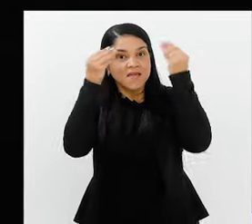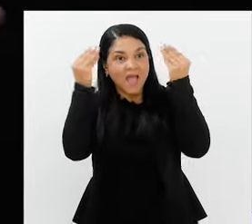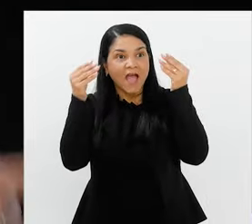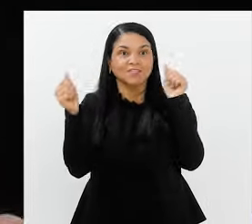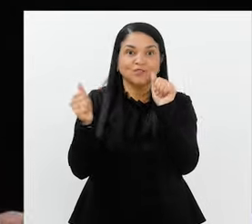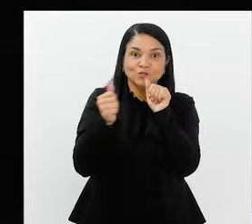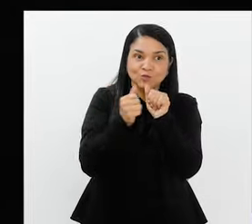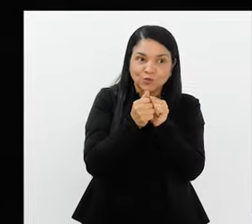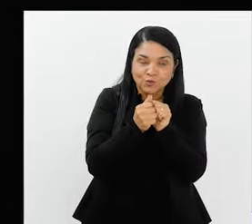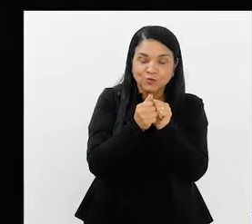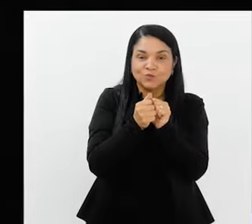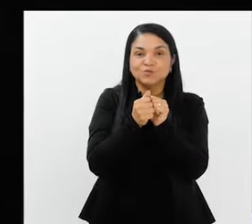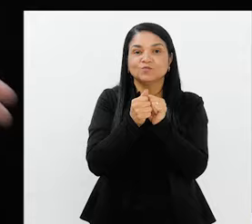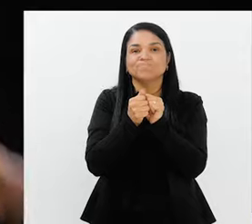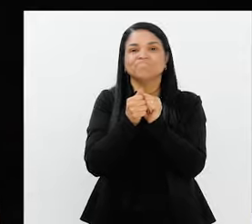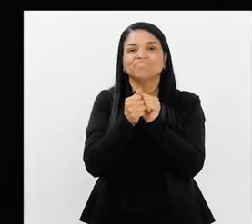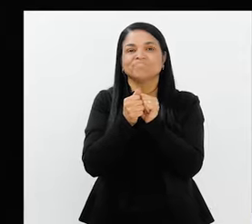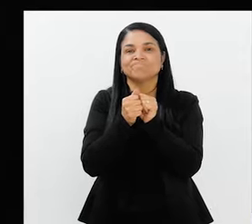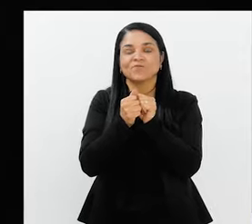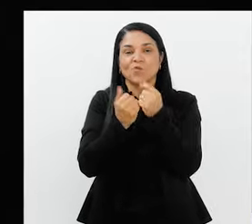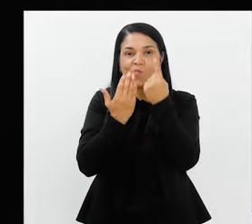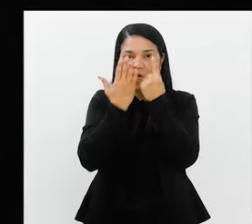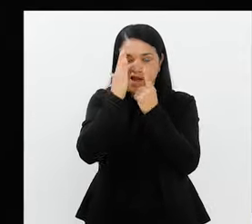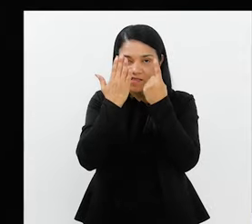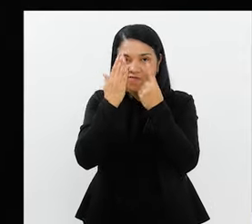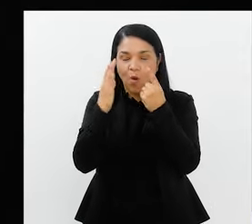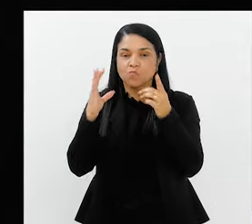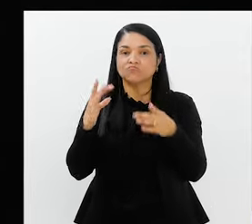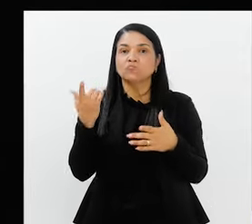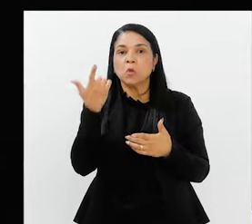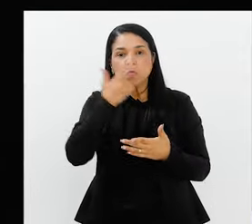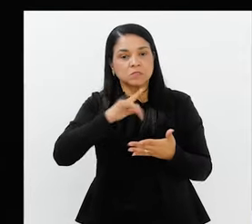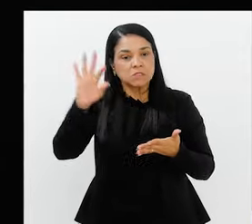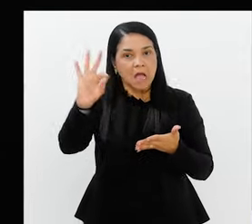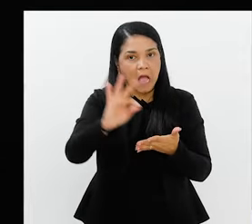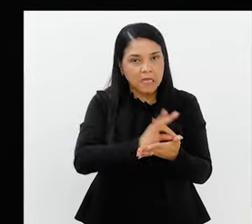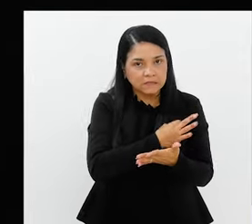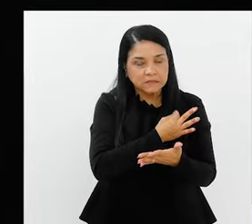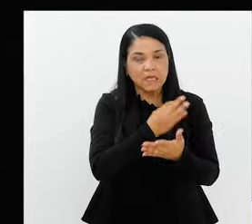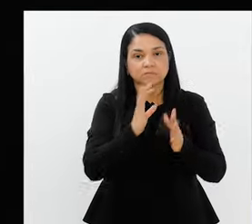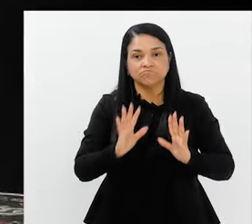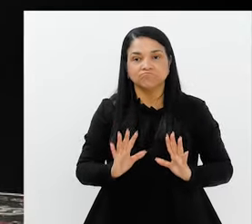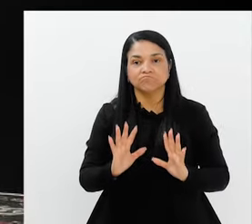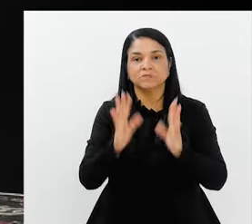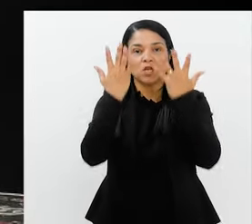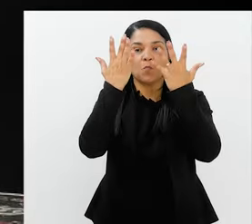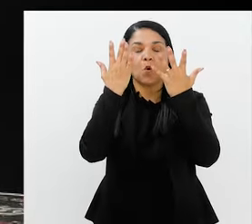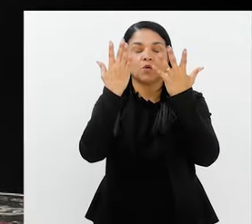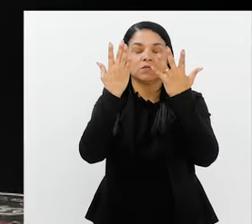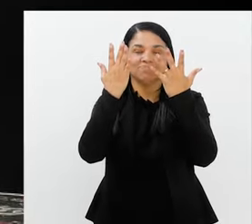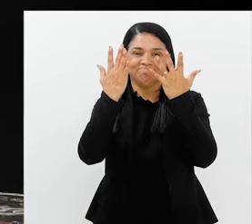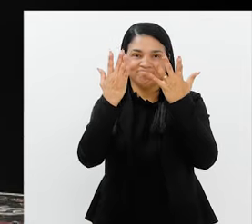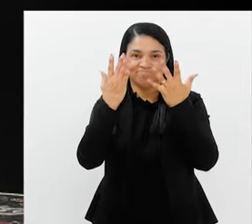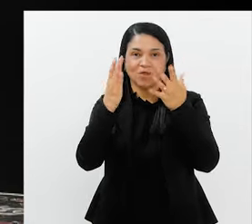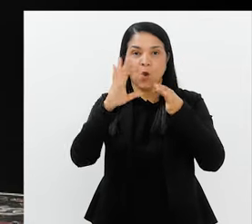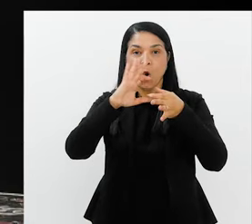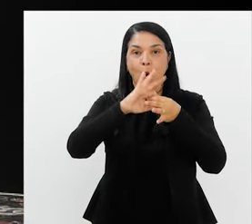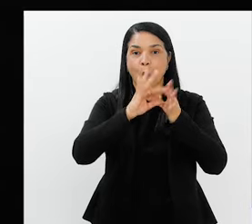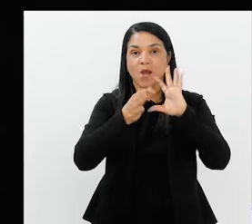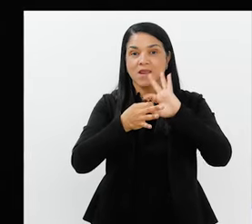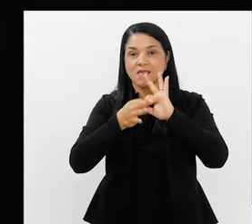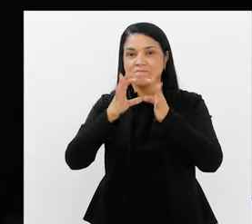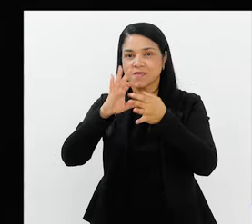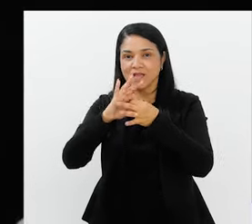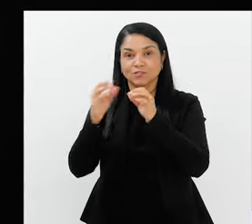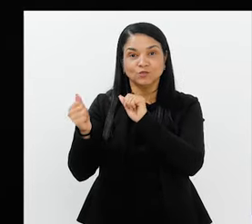com a Rosa. E eu fui o responsável de assinar as cerimônias olímpicas com a Rosa Magalhães. Olha que